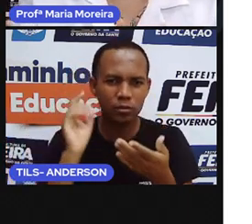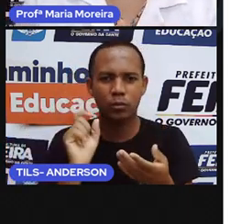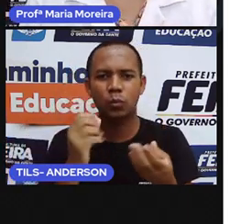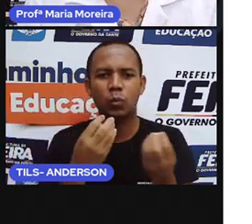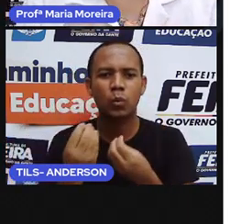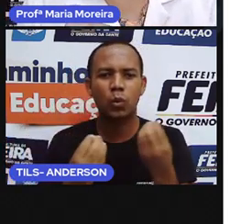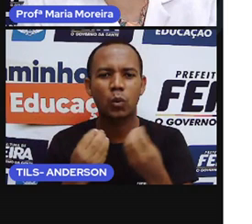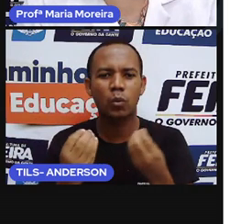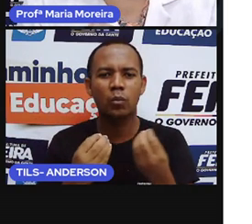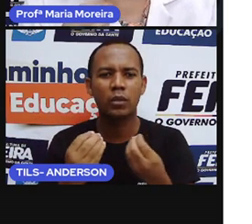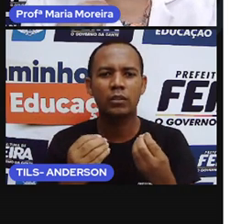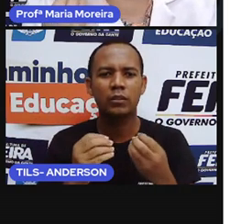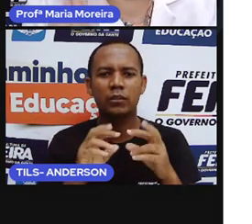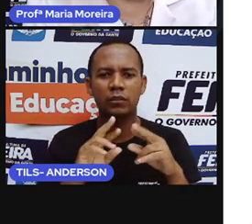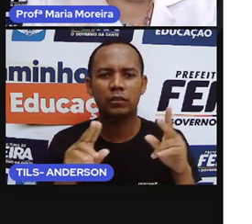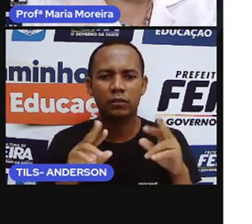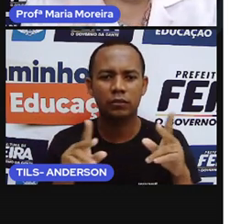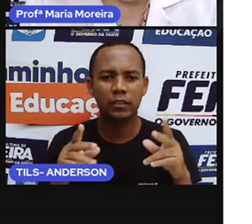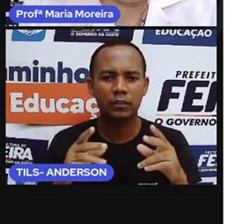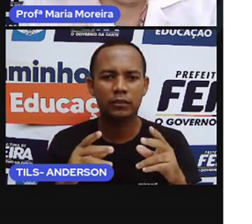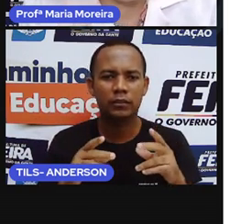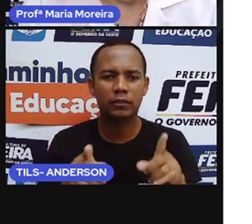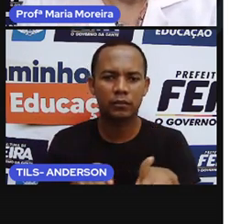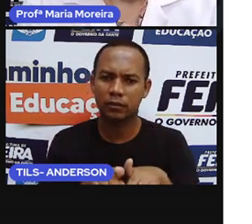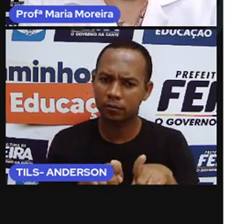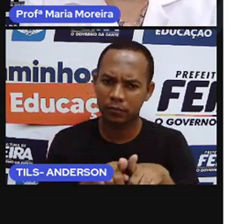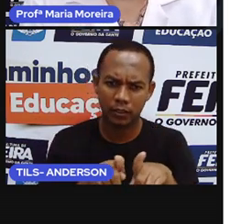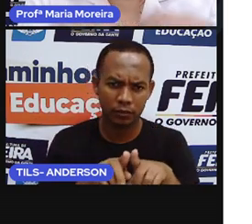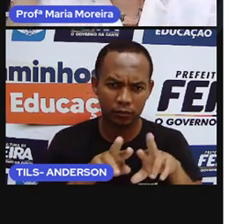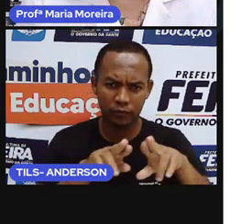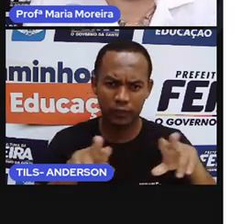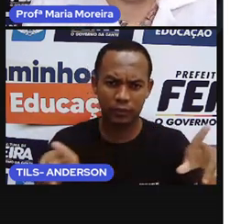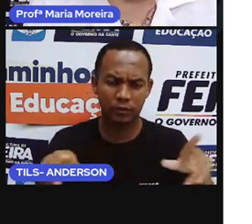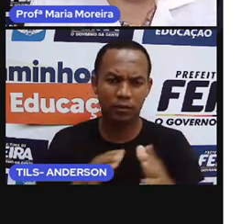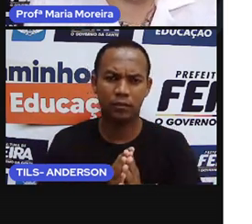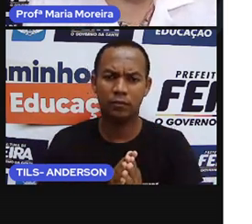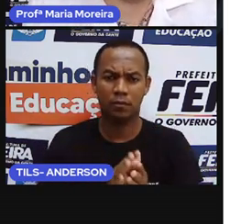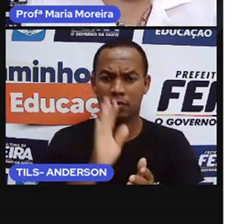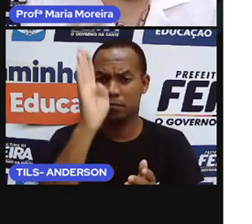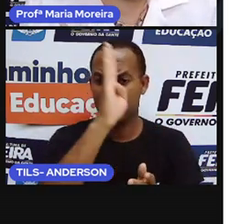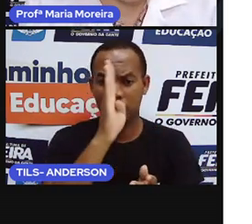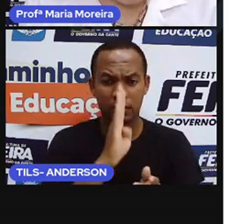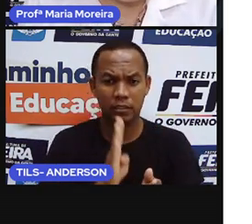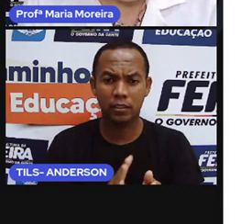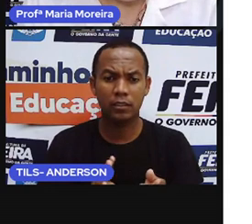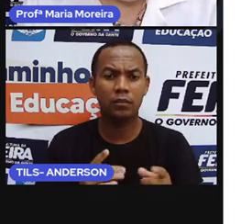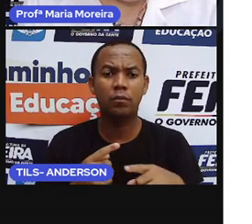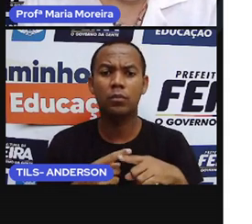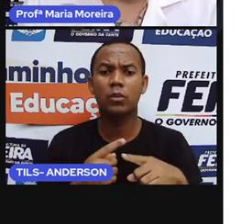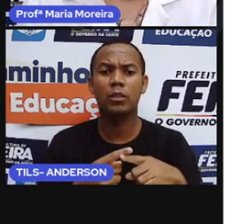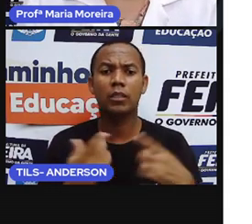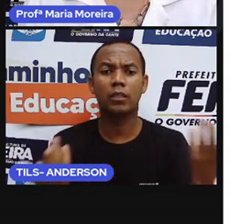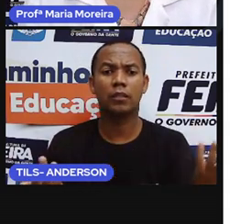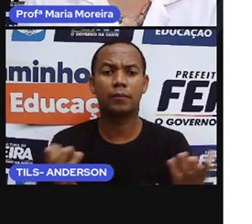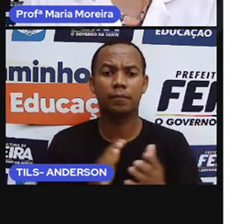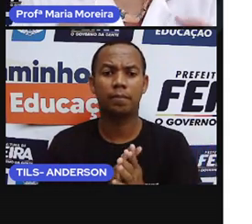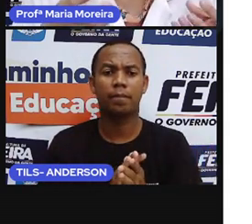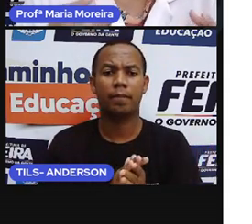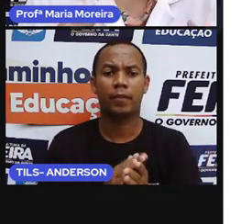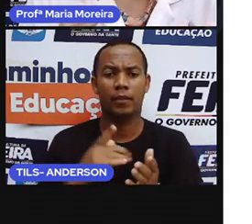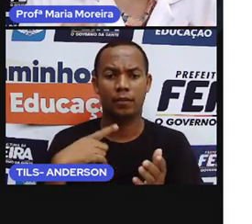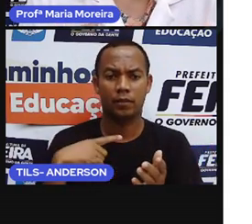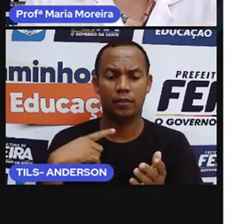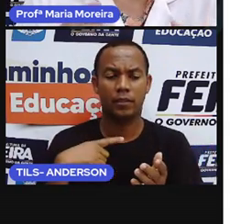imagens. Percebam que eles se assemelham muito mais, na verdade, ao povo brasileiro de uma forma geral. Por quê? Porque a gente